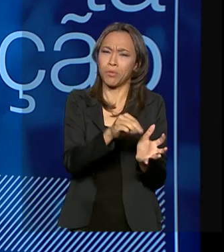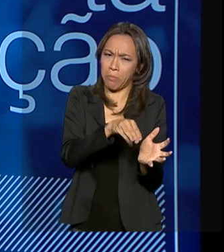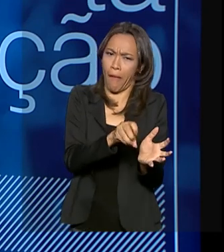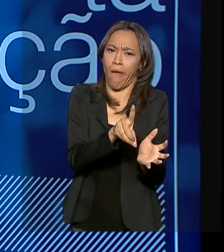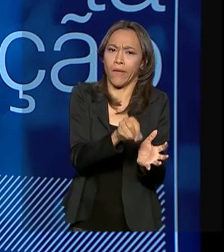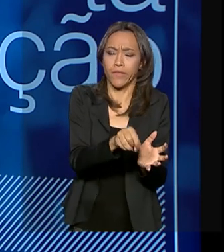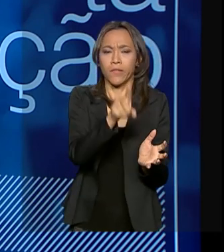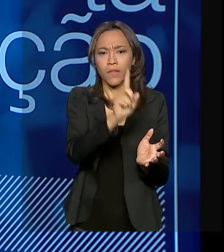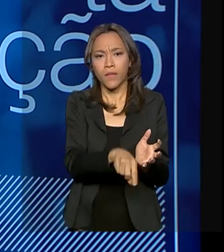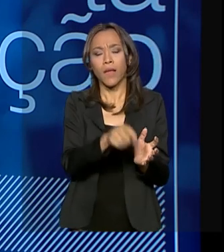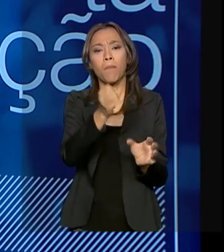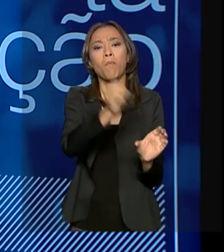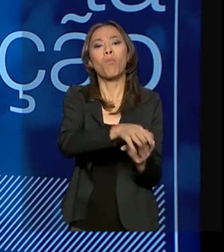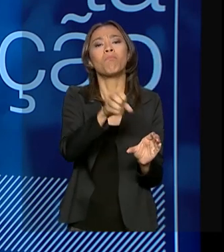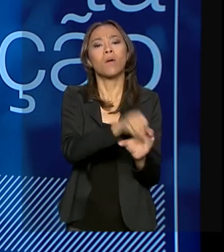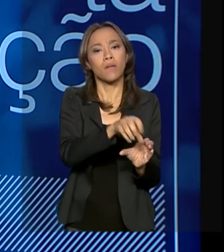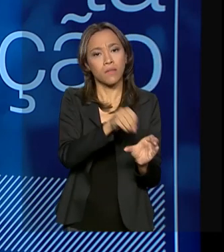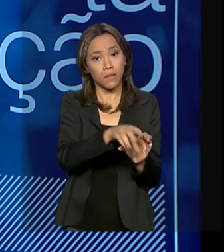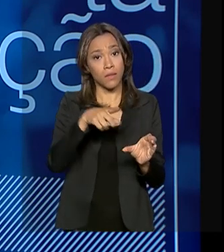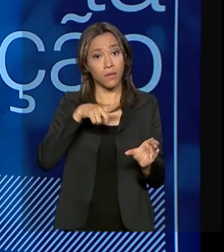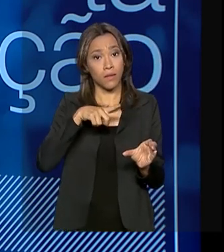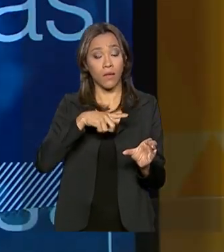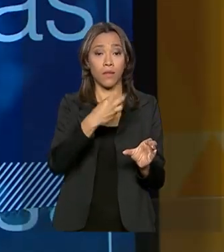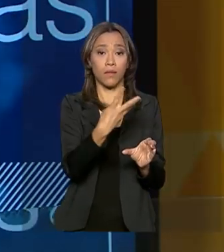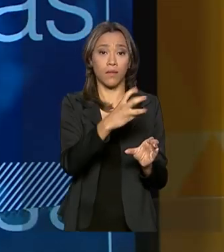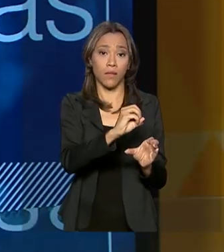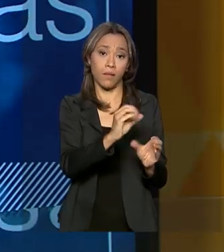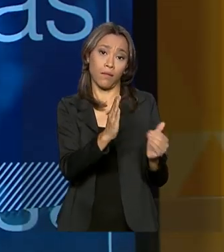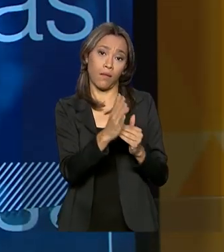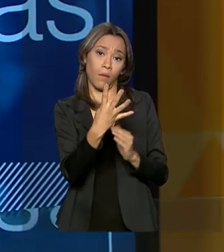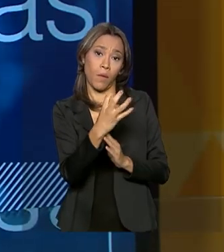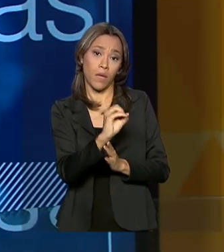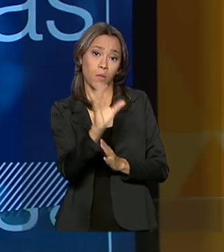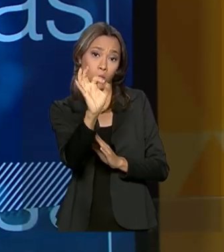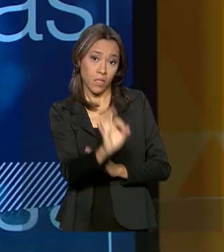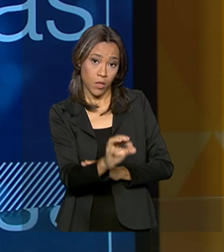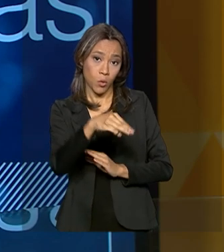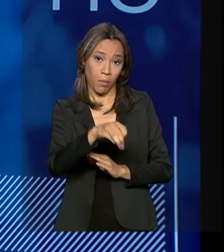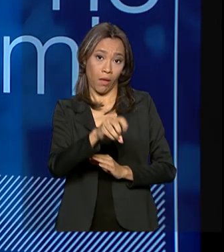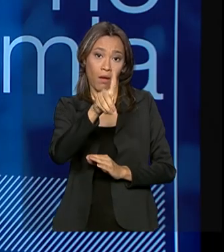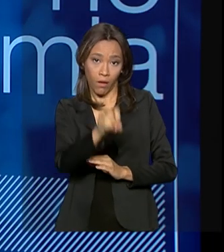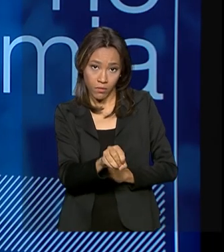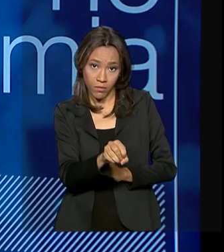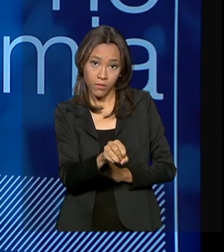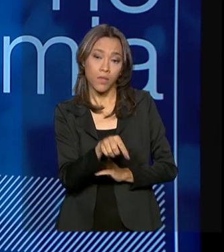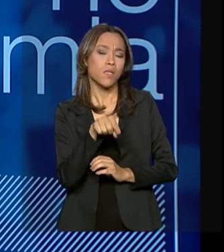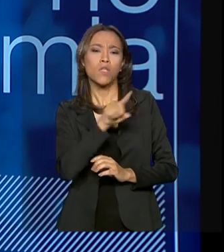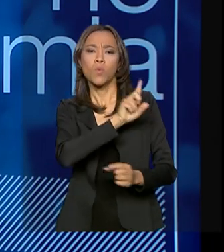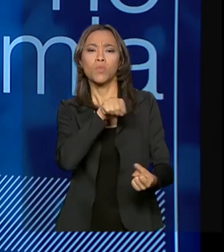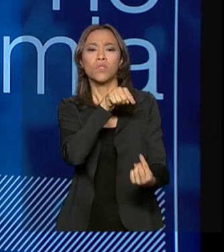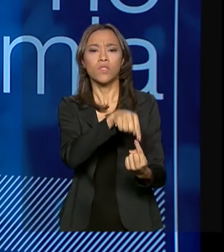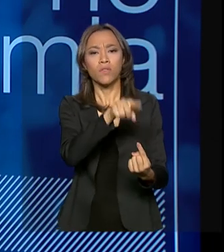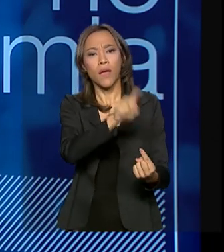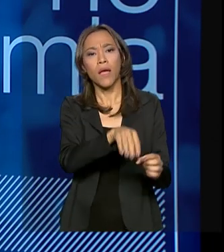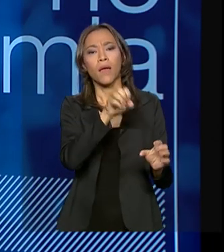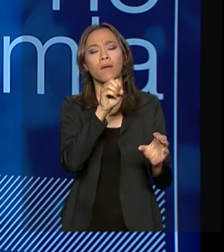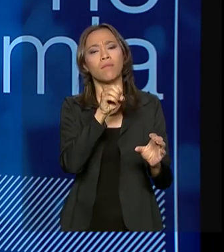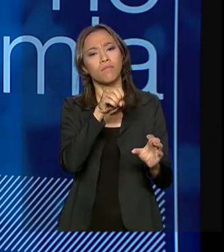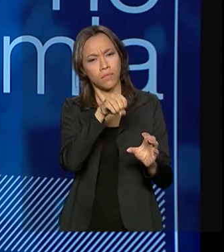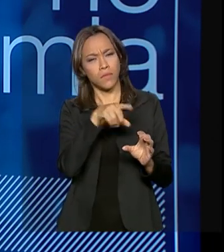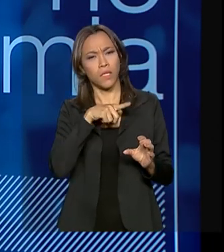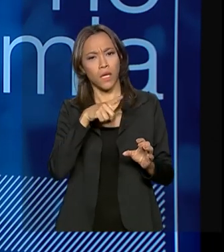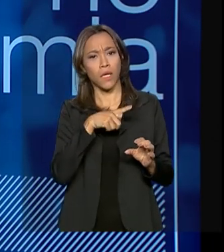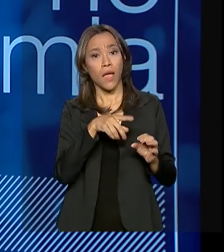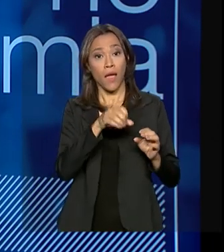poupança, onde a Caixa tem 30%, 40% do mercado e que tem como base exatamente a poupança e tem uma sigla